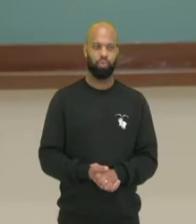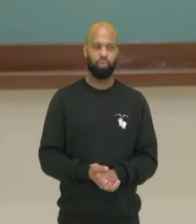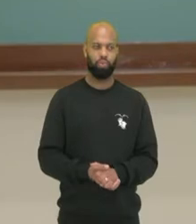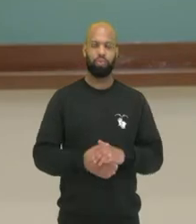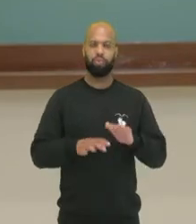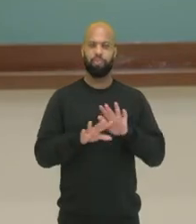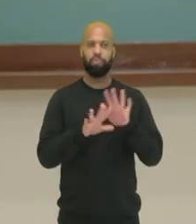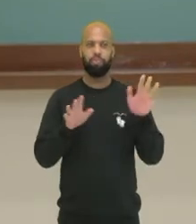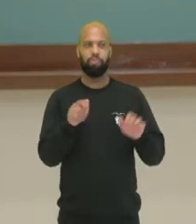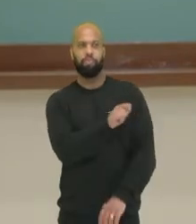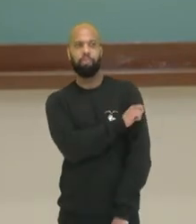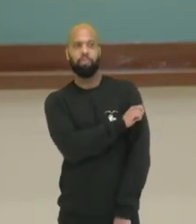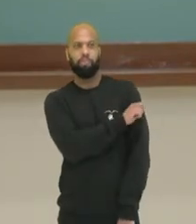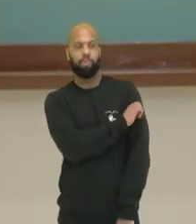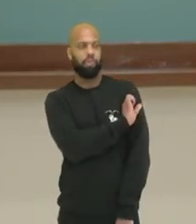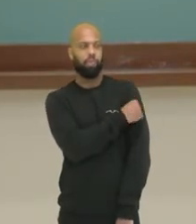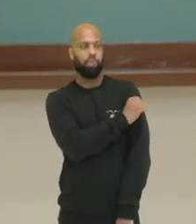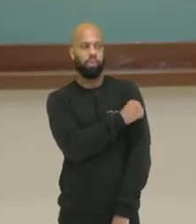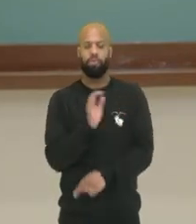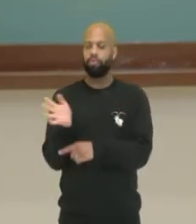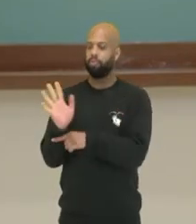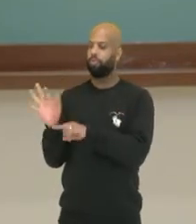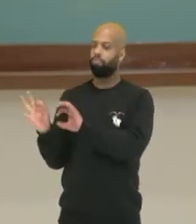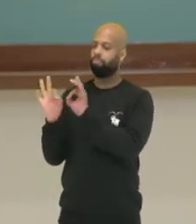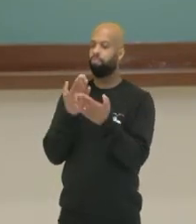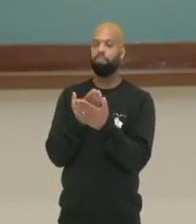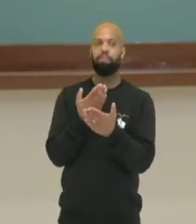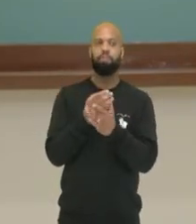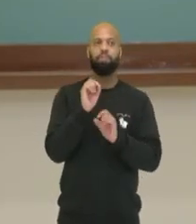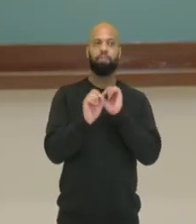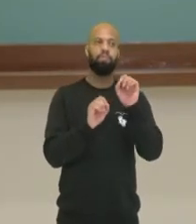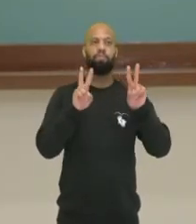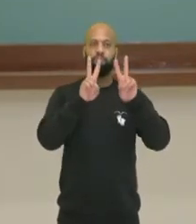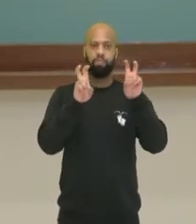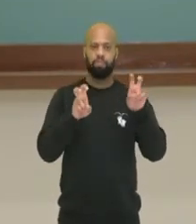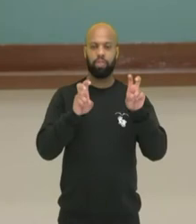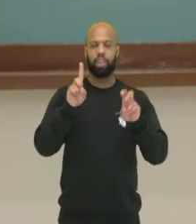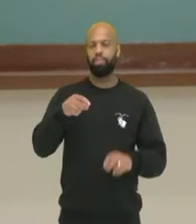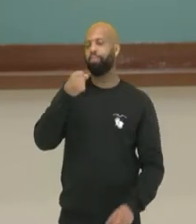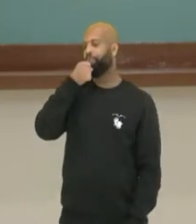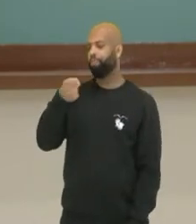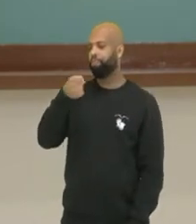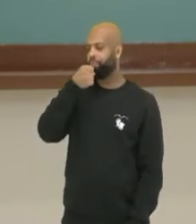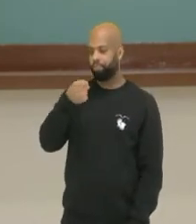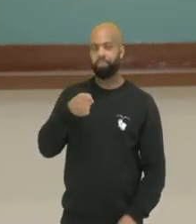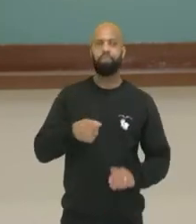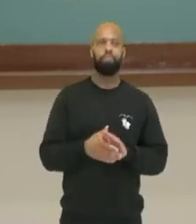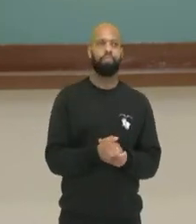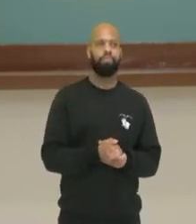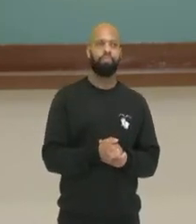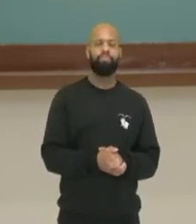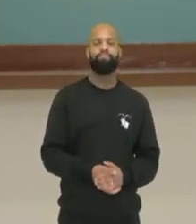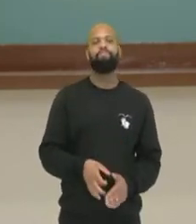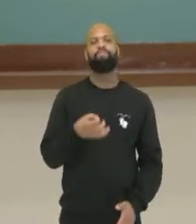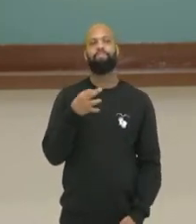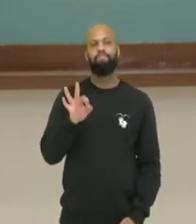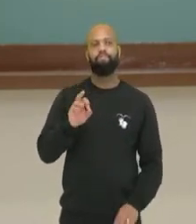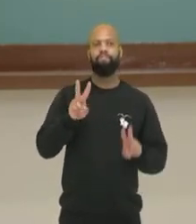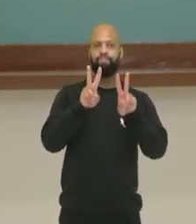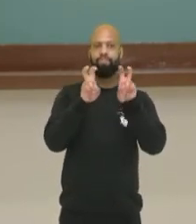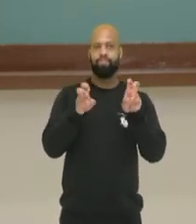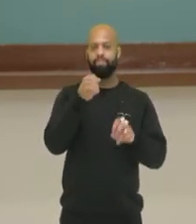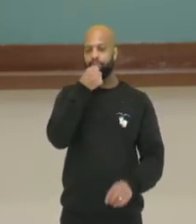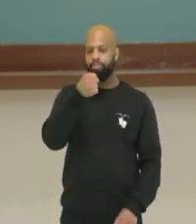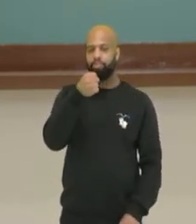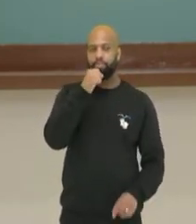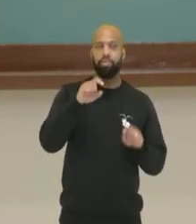Olá, estudantes do oitavo ano! Nesse vídeo vamos falar sobre reportagem. Isso mesmo, vou falar sobre reportagem, mas